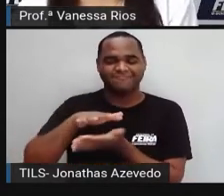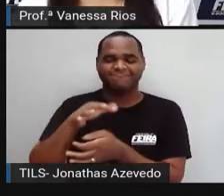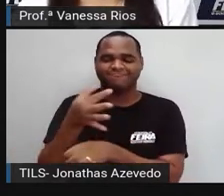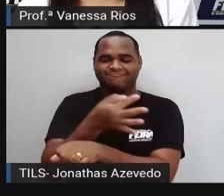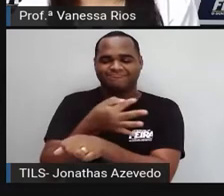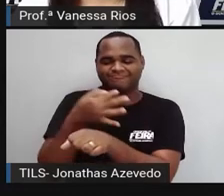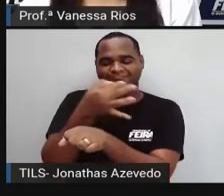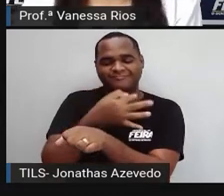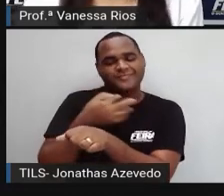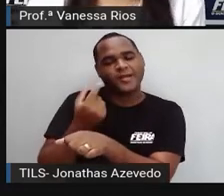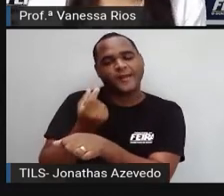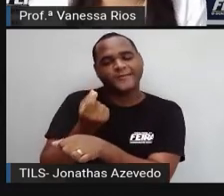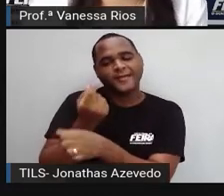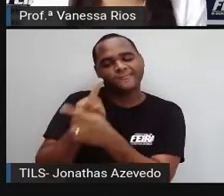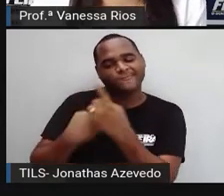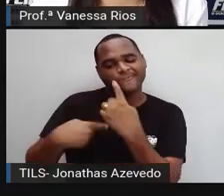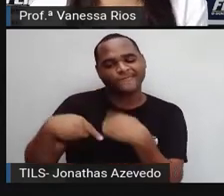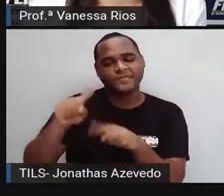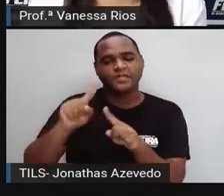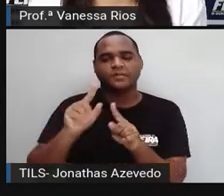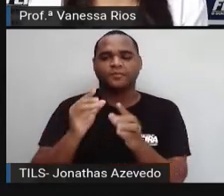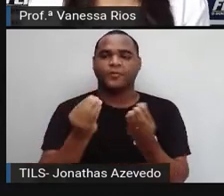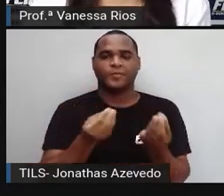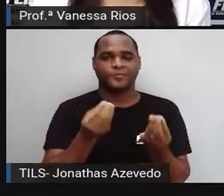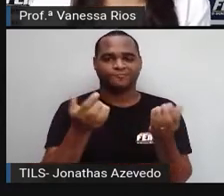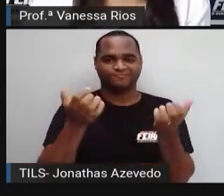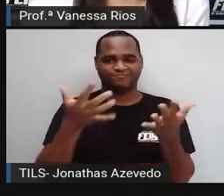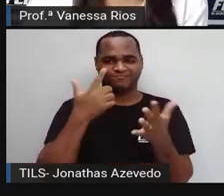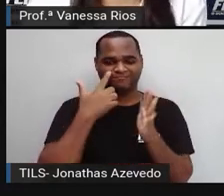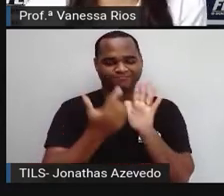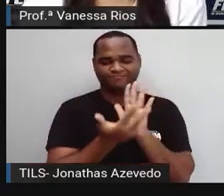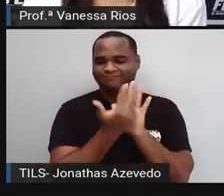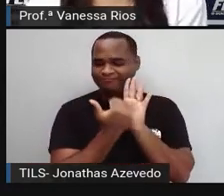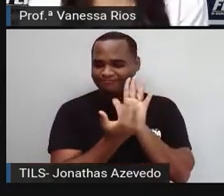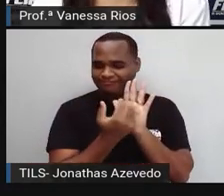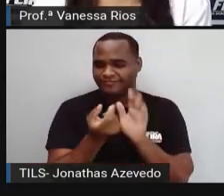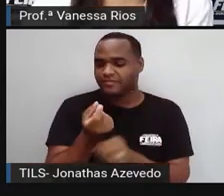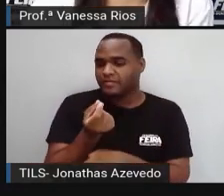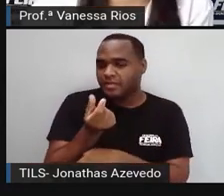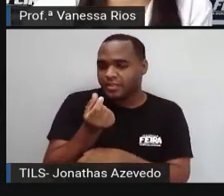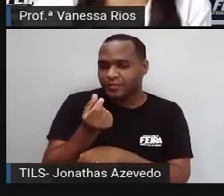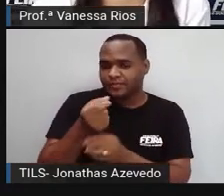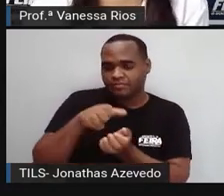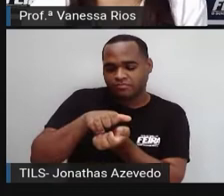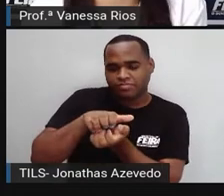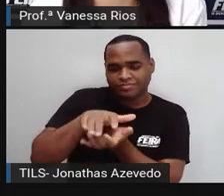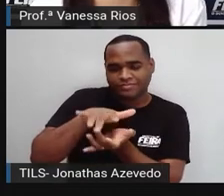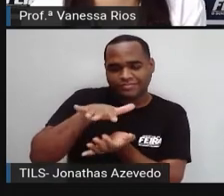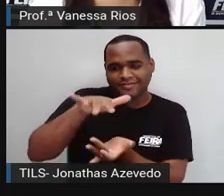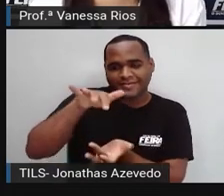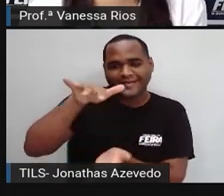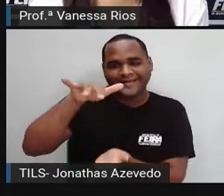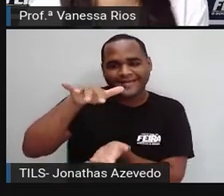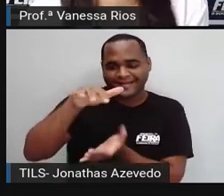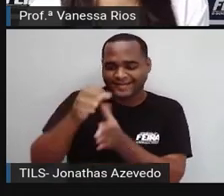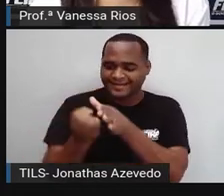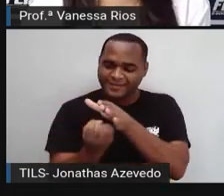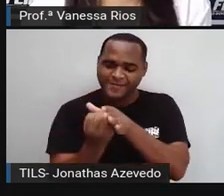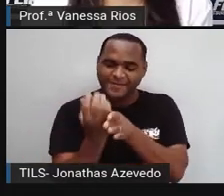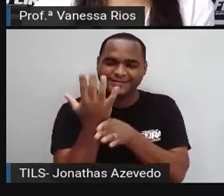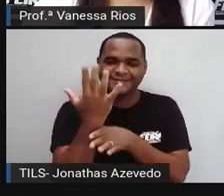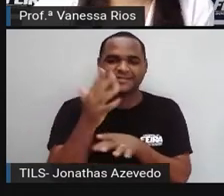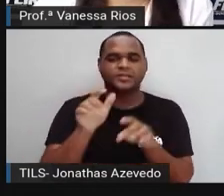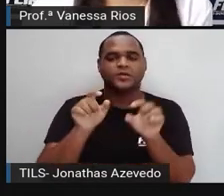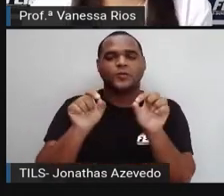férias. A Pró até colocou essa imagem aí, não é? De um dinheiro rendendo, aparecendo, para a gente